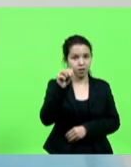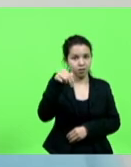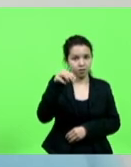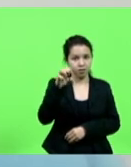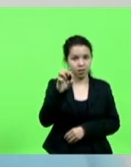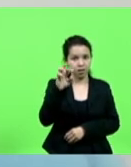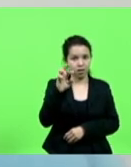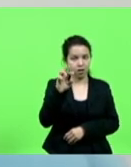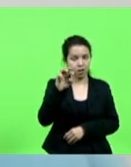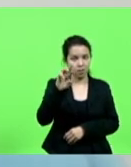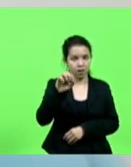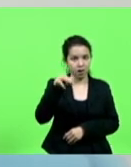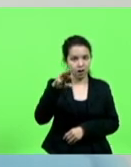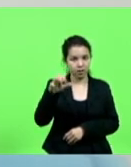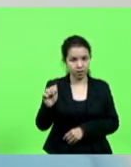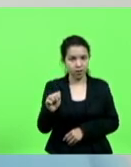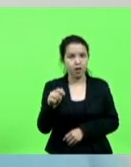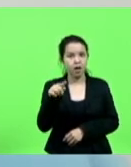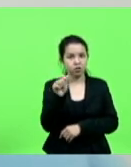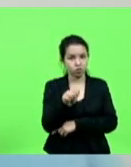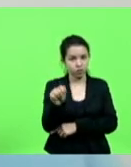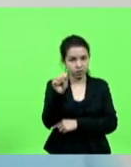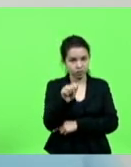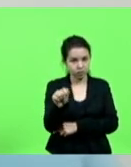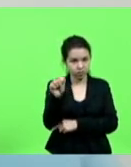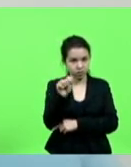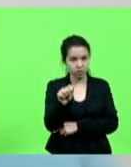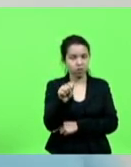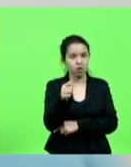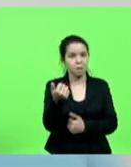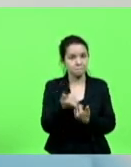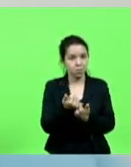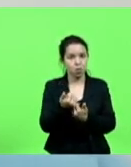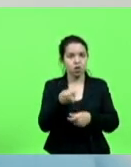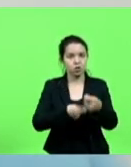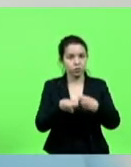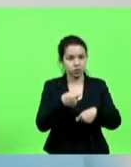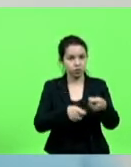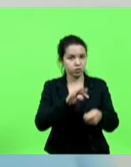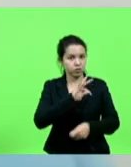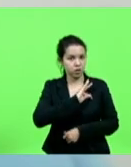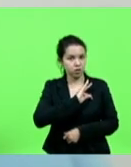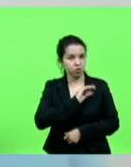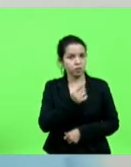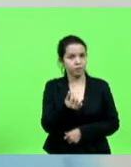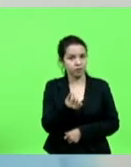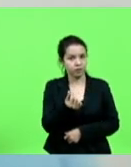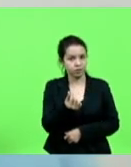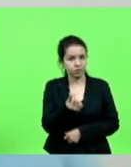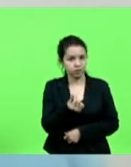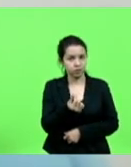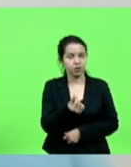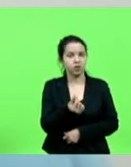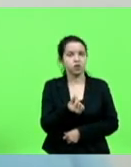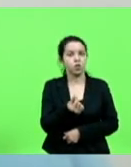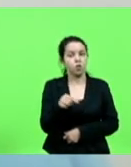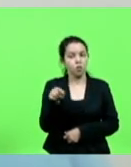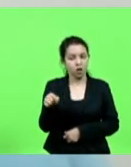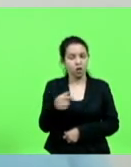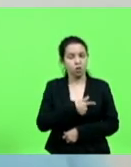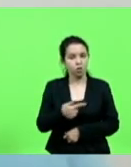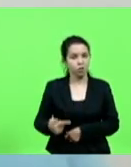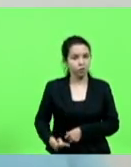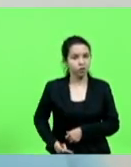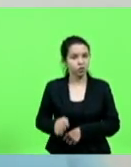Camerata Florianópolis, na concessão de apoio administrativo, técnico e financeiro por parte do Estado a